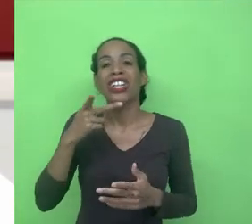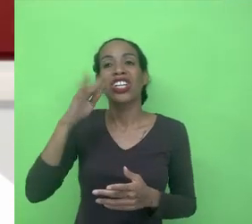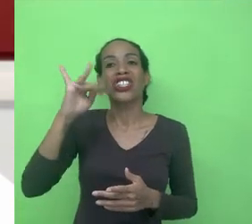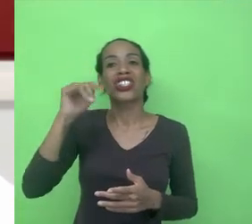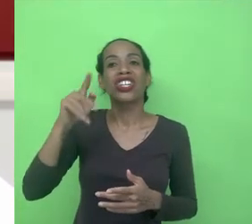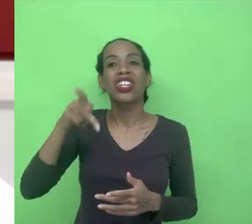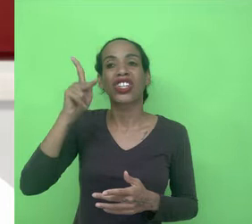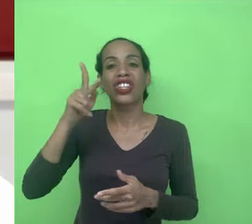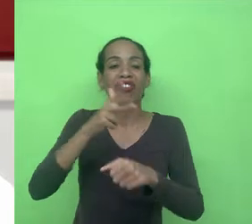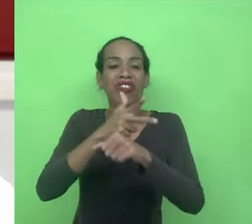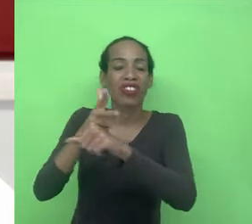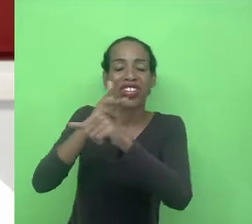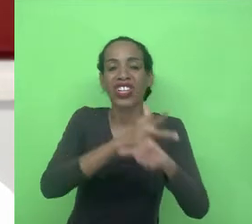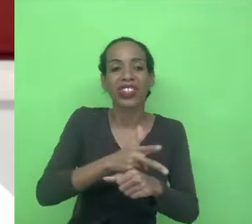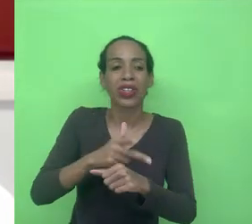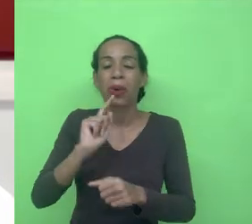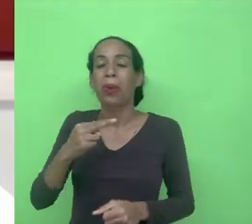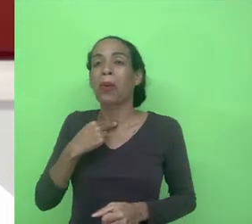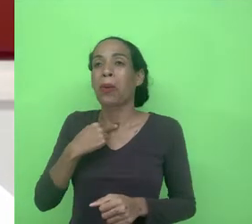vídeo no TikTok não pudesse resolver